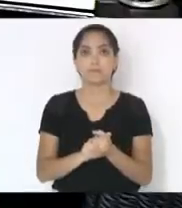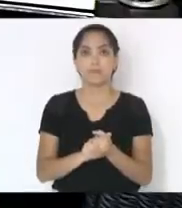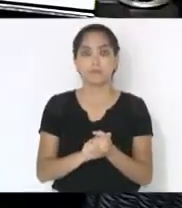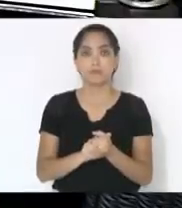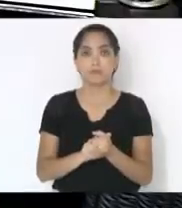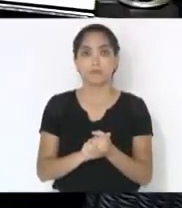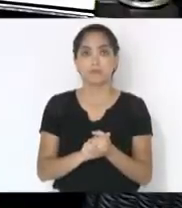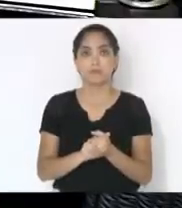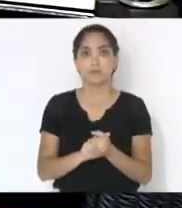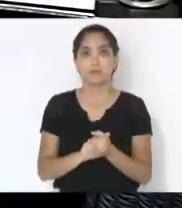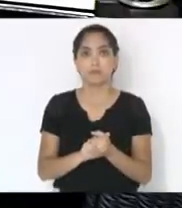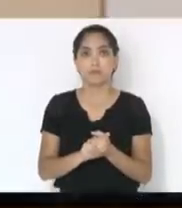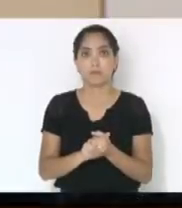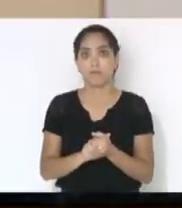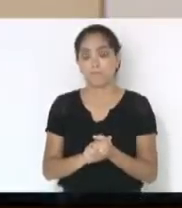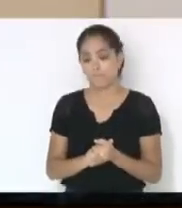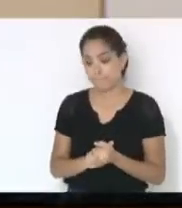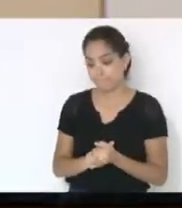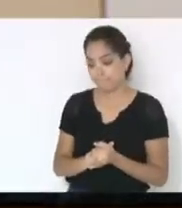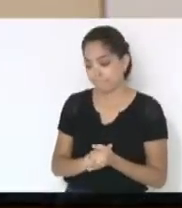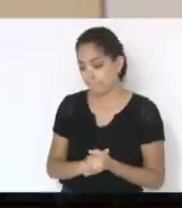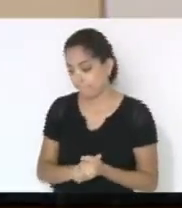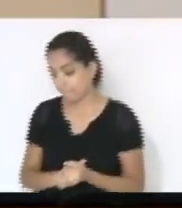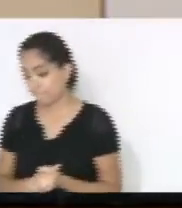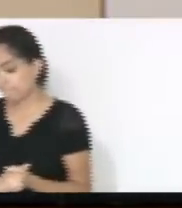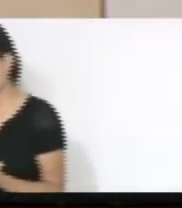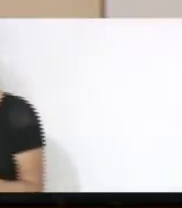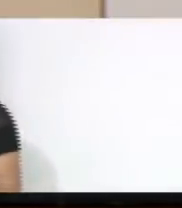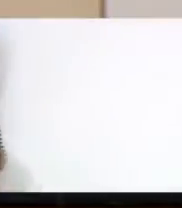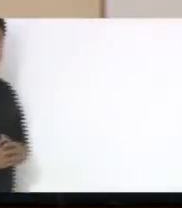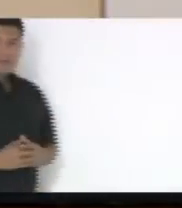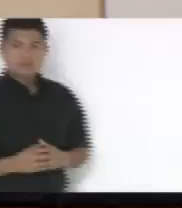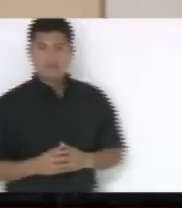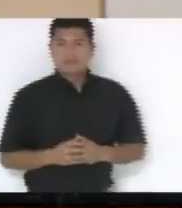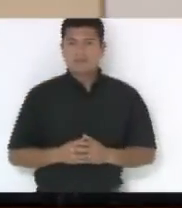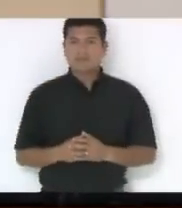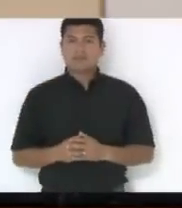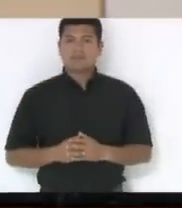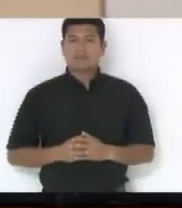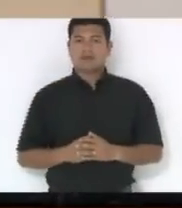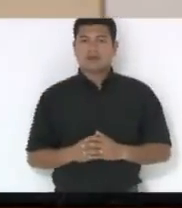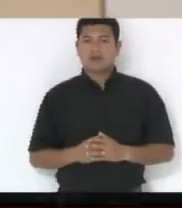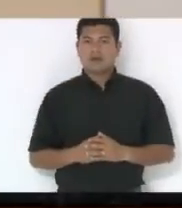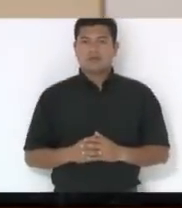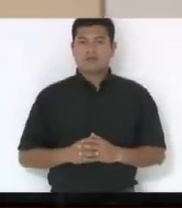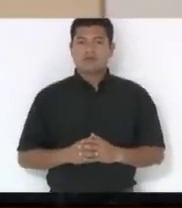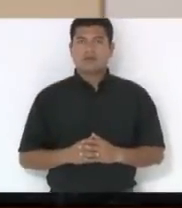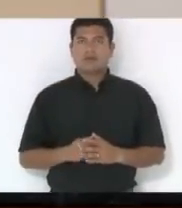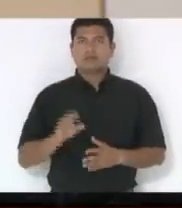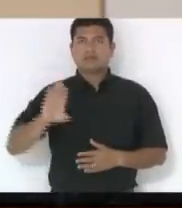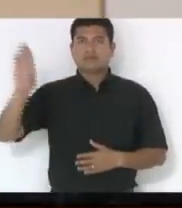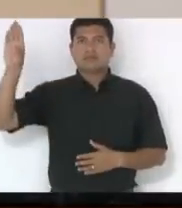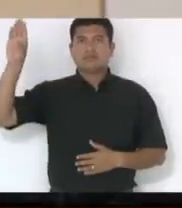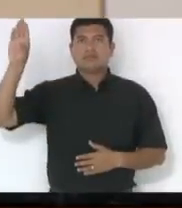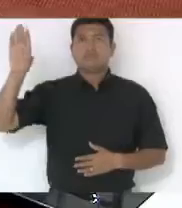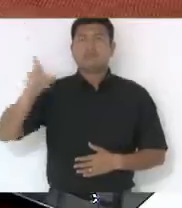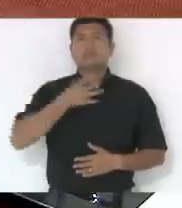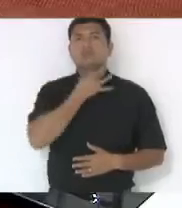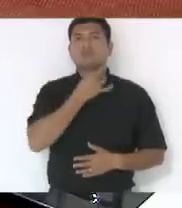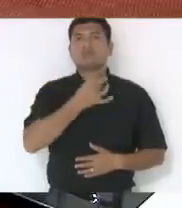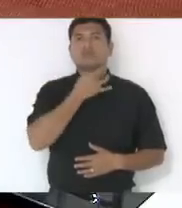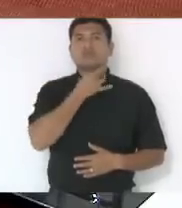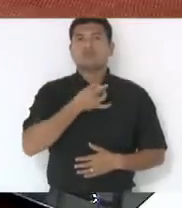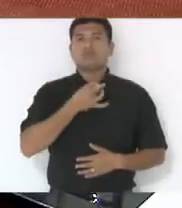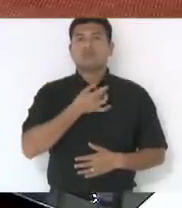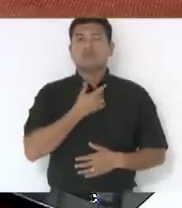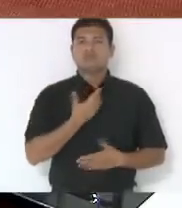FADESC. Obrigado, deputado. Com a palavra o deputado Waldir Cobalquini. senhor